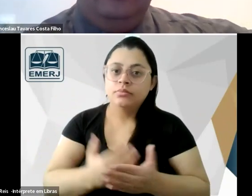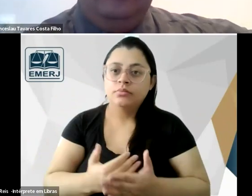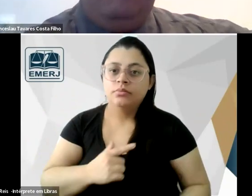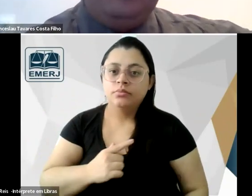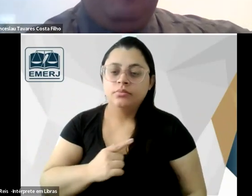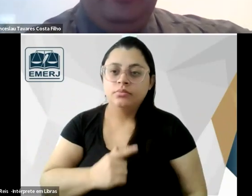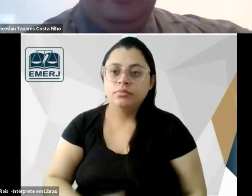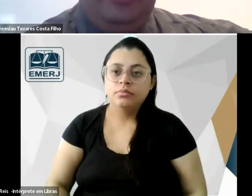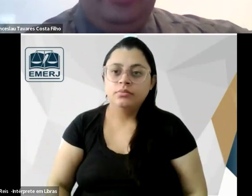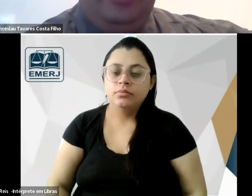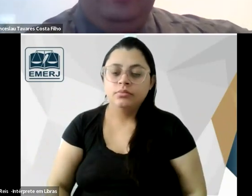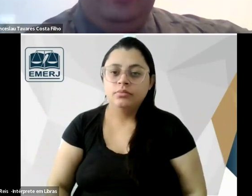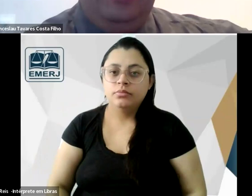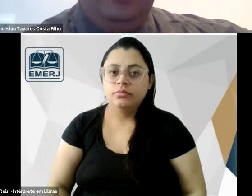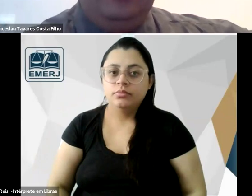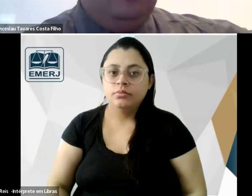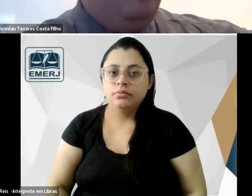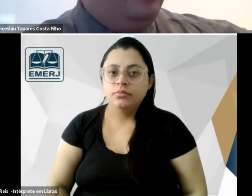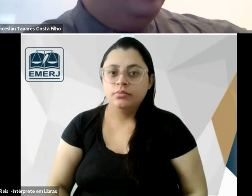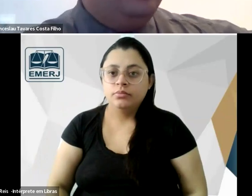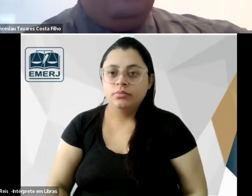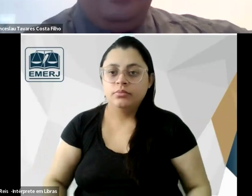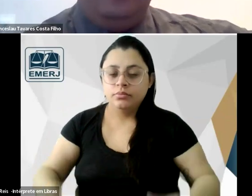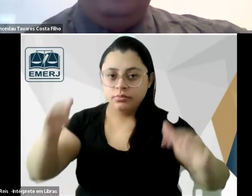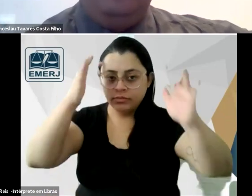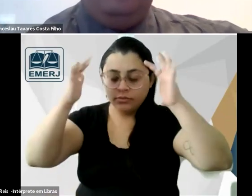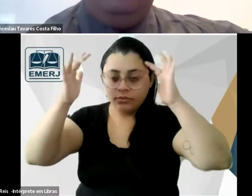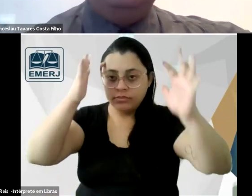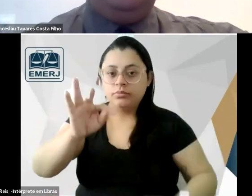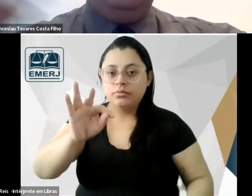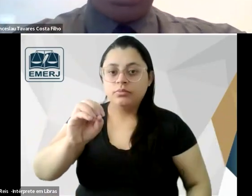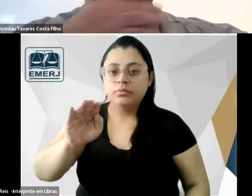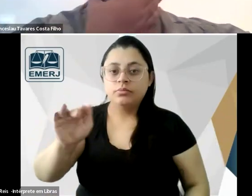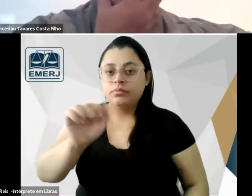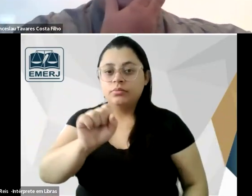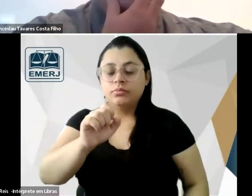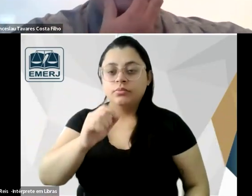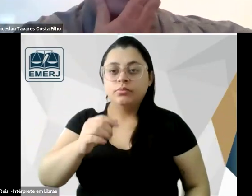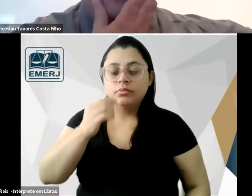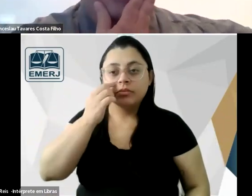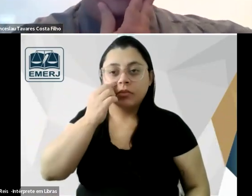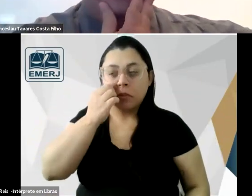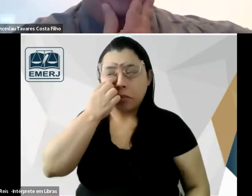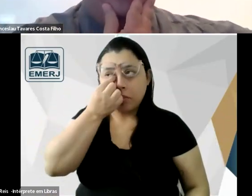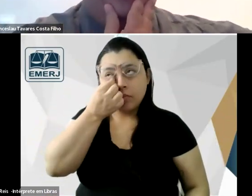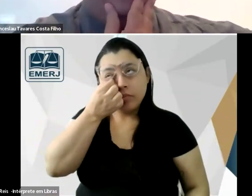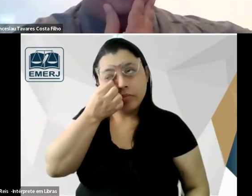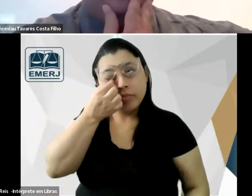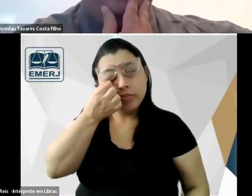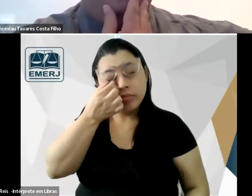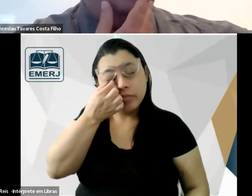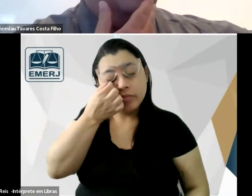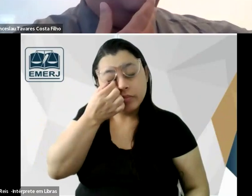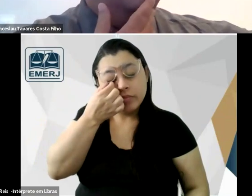no pensamento de de Tobias Barreto mas é interessante que nesse debate sobre a